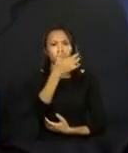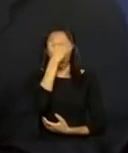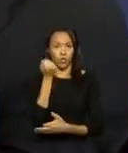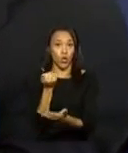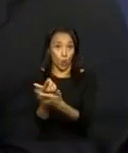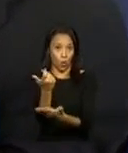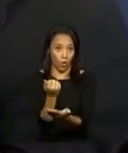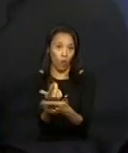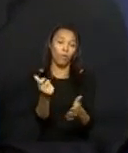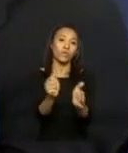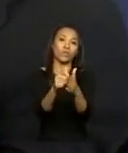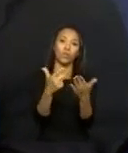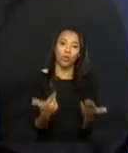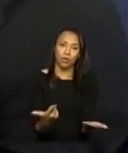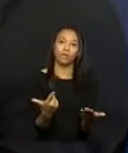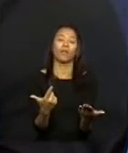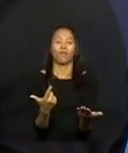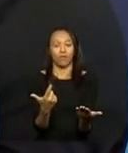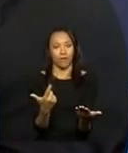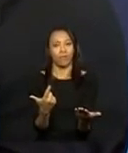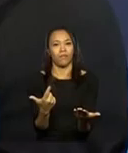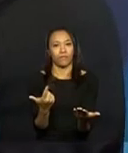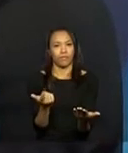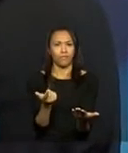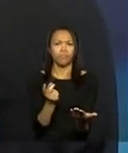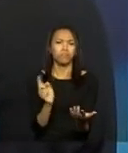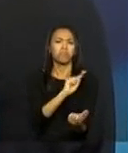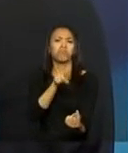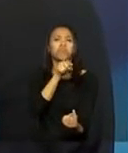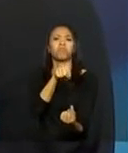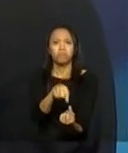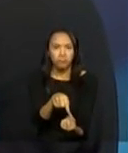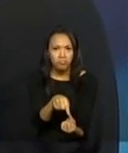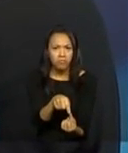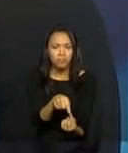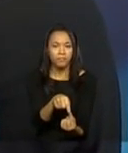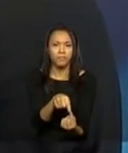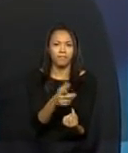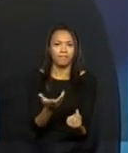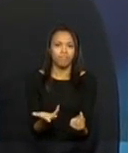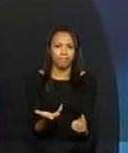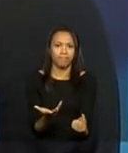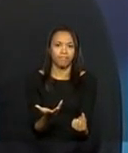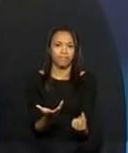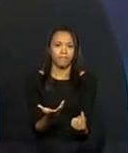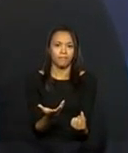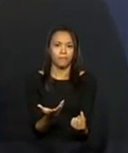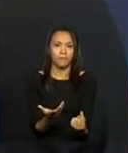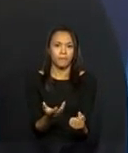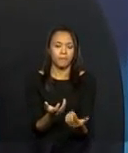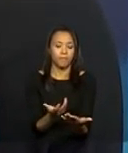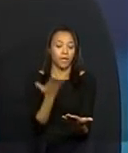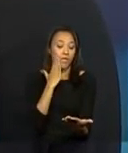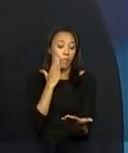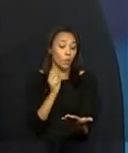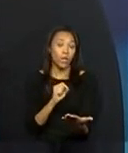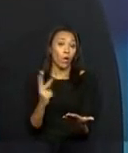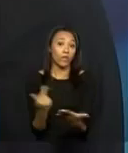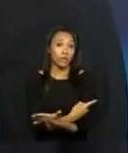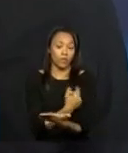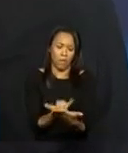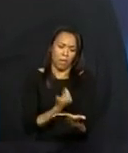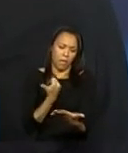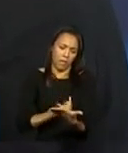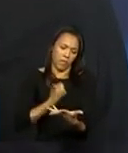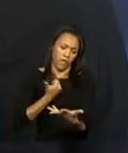compra jornal, apesar de, assim, compra jornal em função das notícias, ou seja, por mais